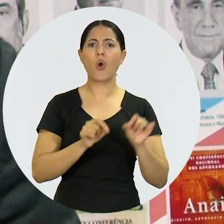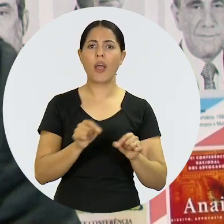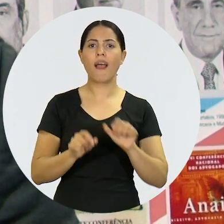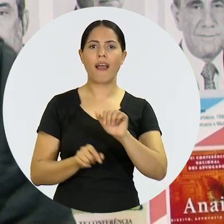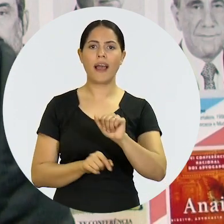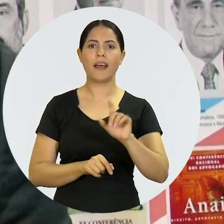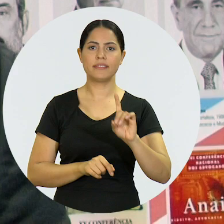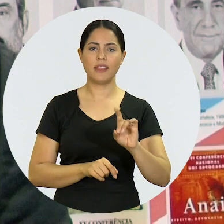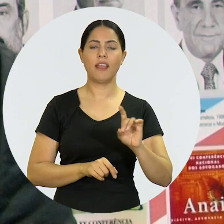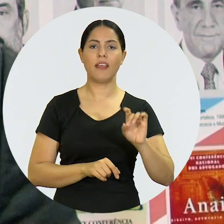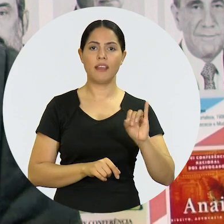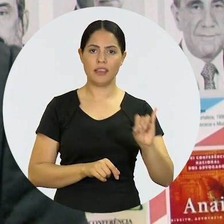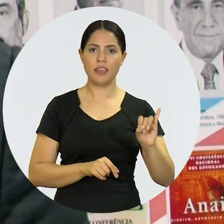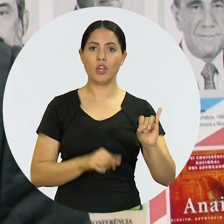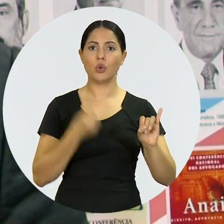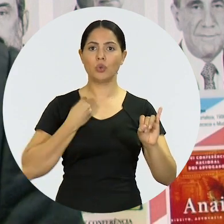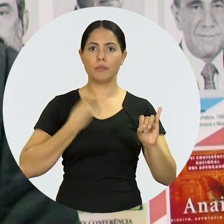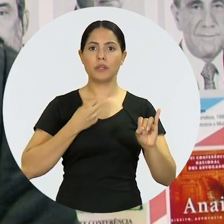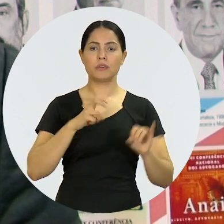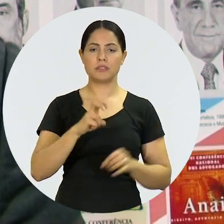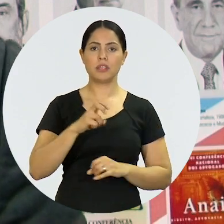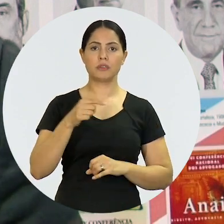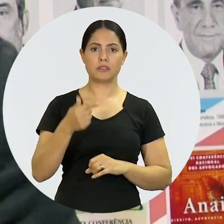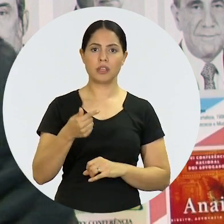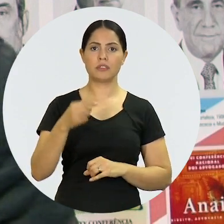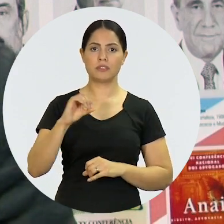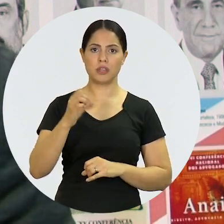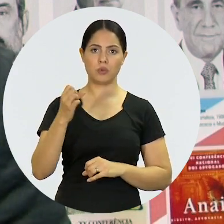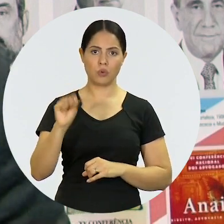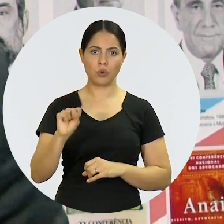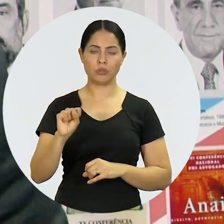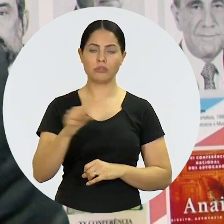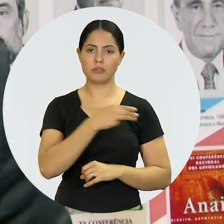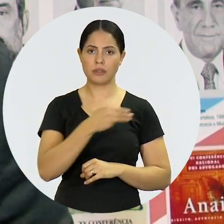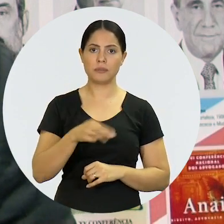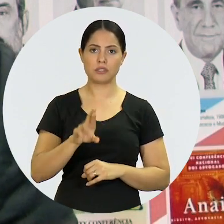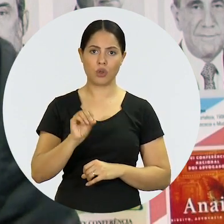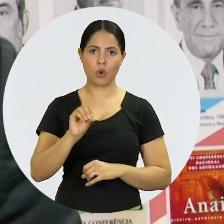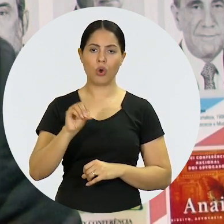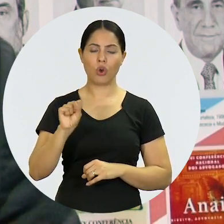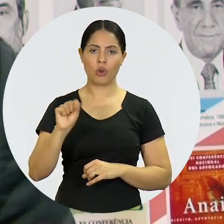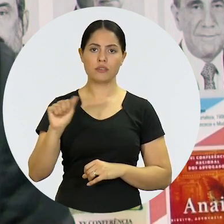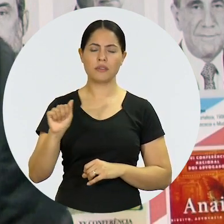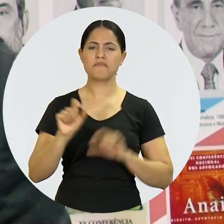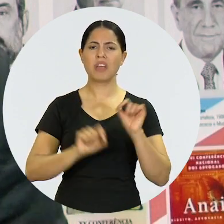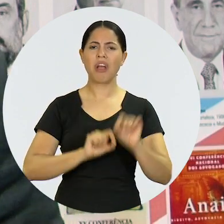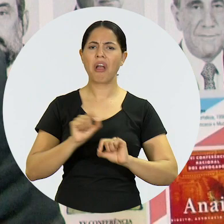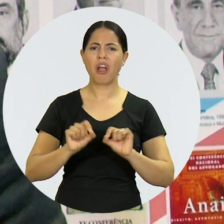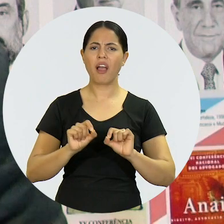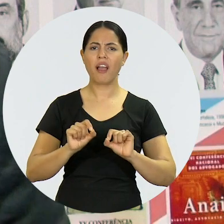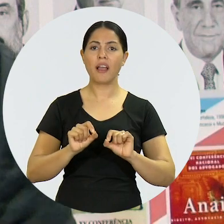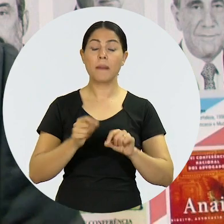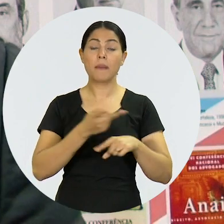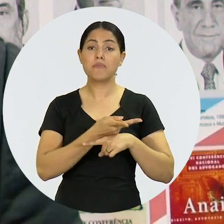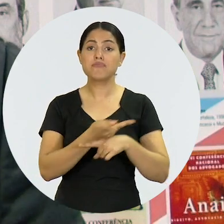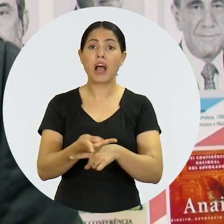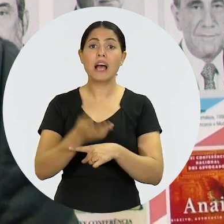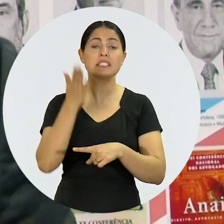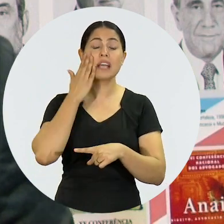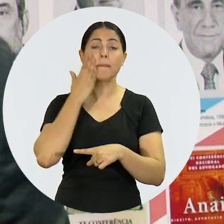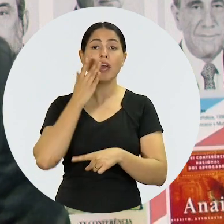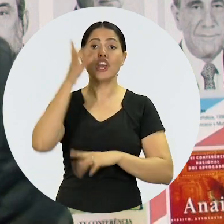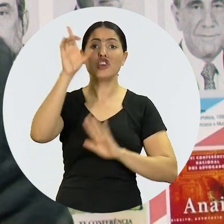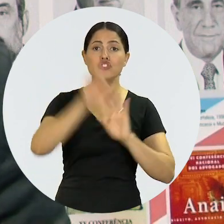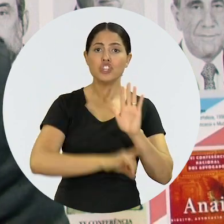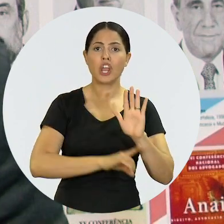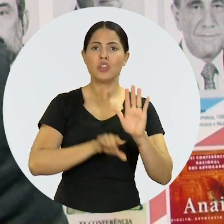na ADI 5708 de relatoria da ministra Rosa Weber para procurar implementar